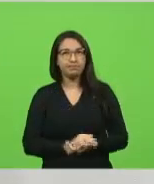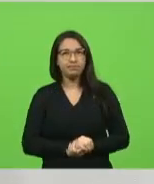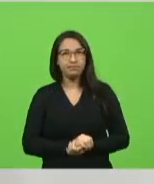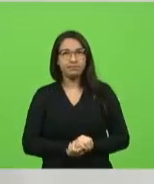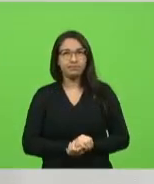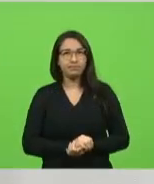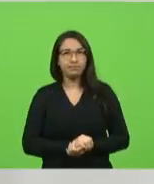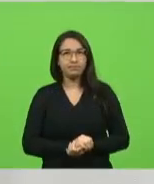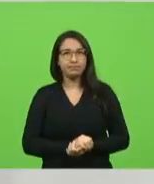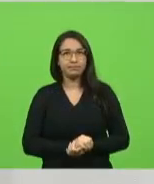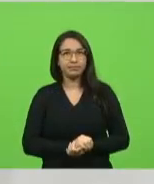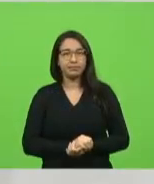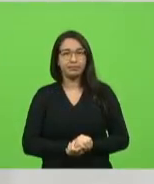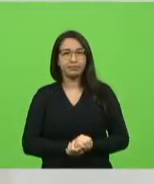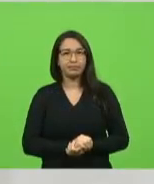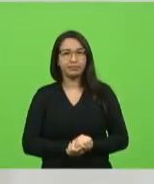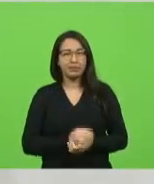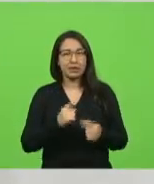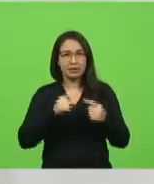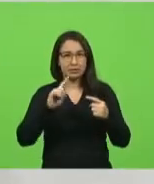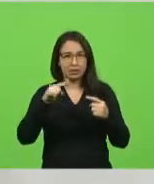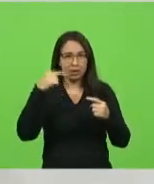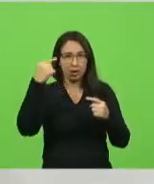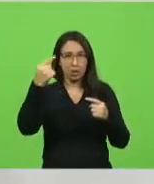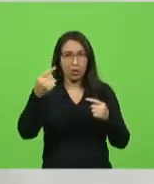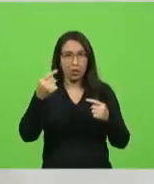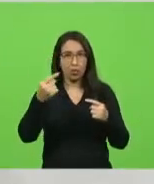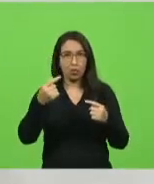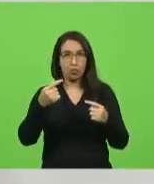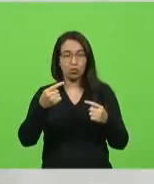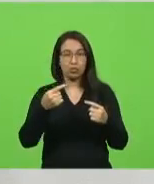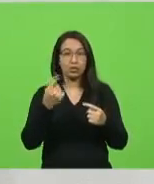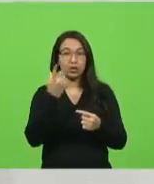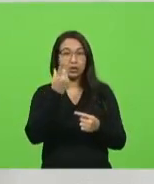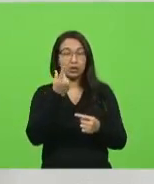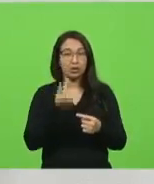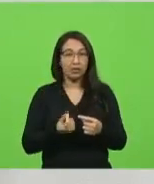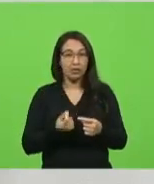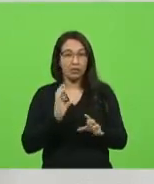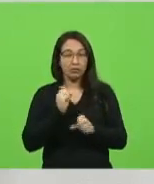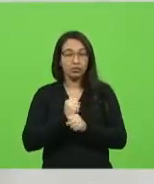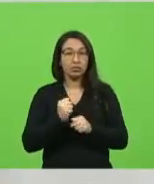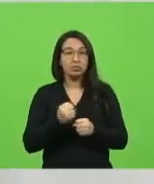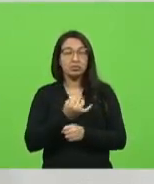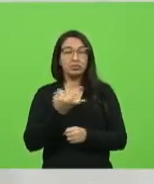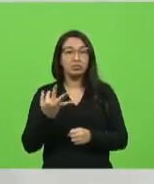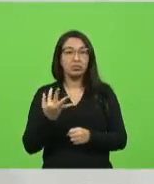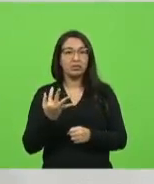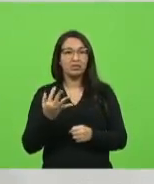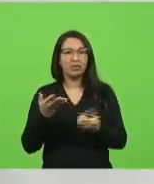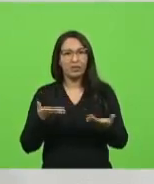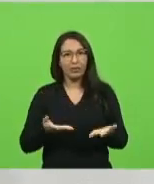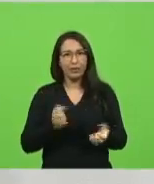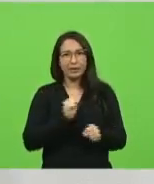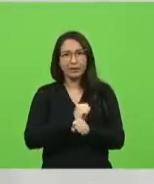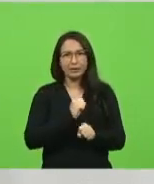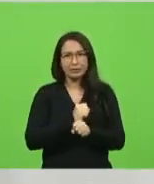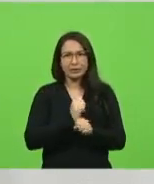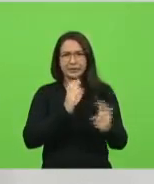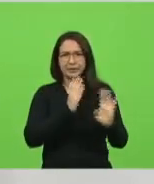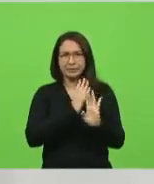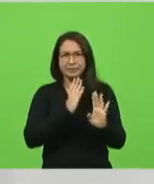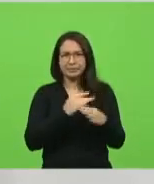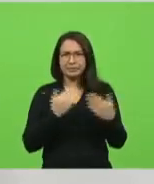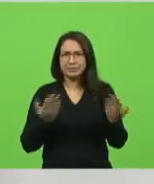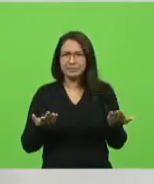funcionário do senhor para rodar a semana que vem. E a resposta? Nós vamos esperar e monitorar. Cristo